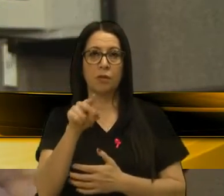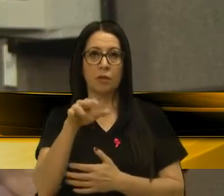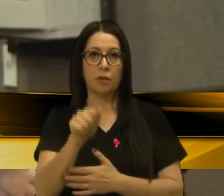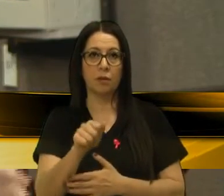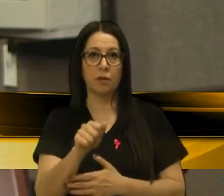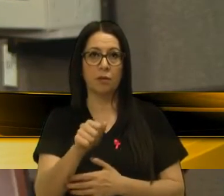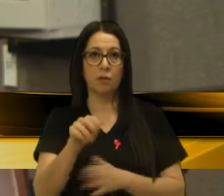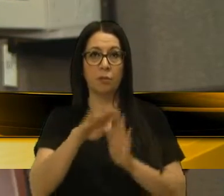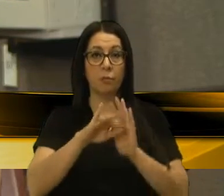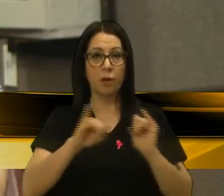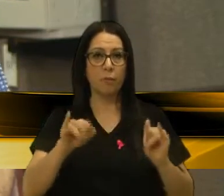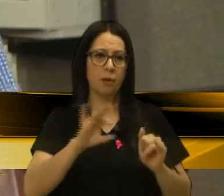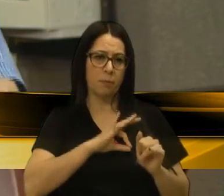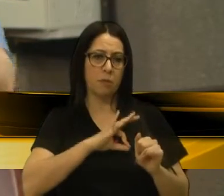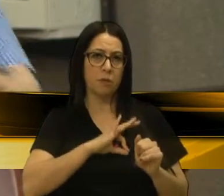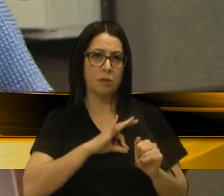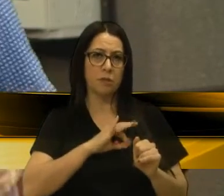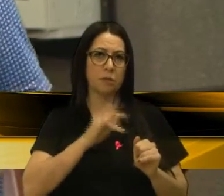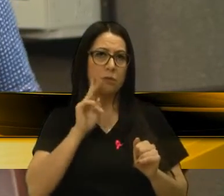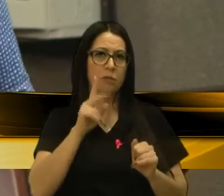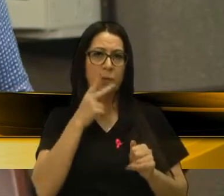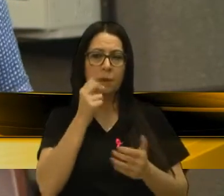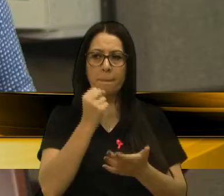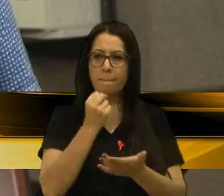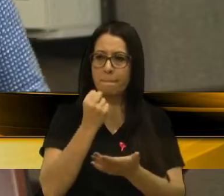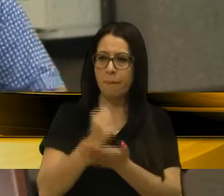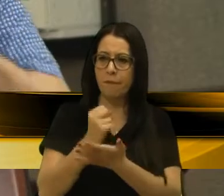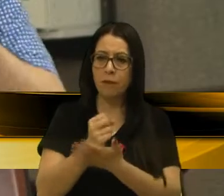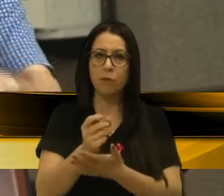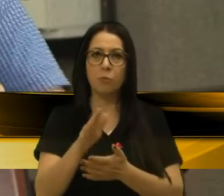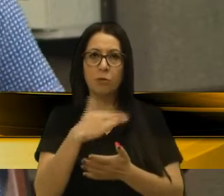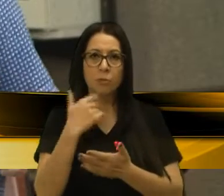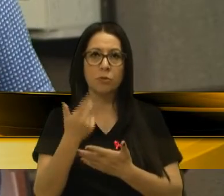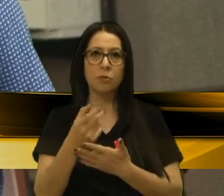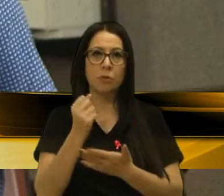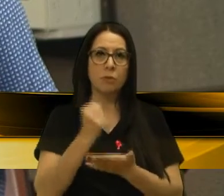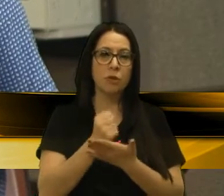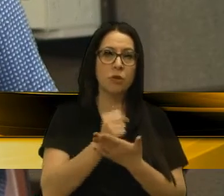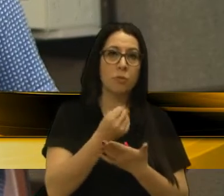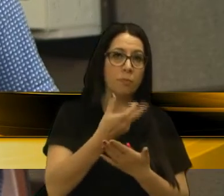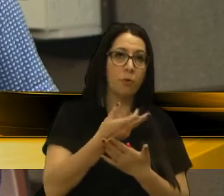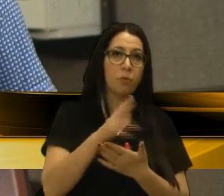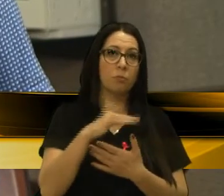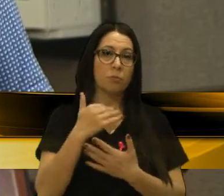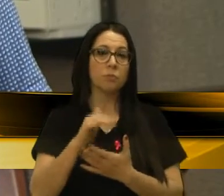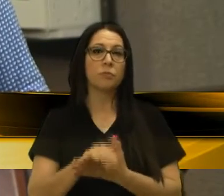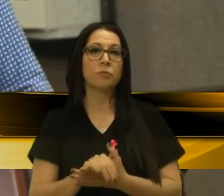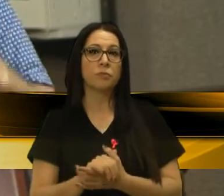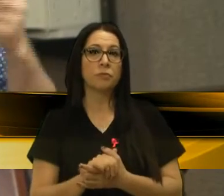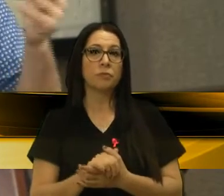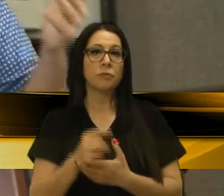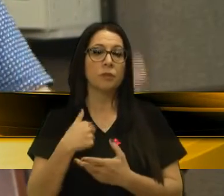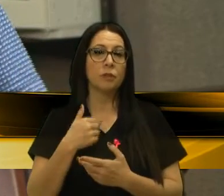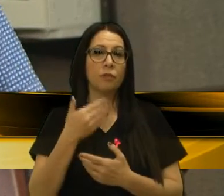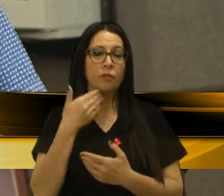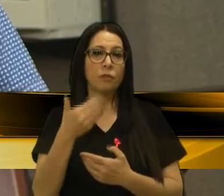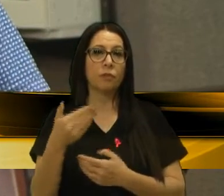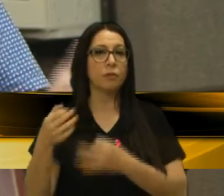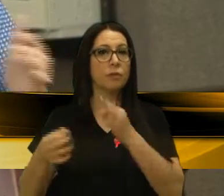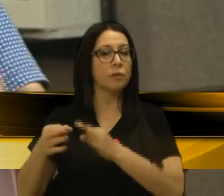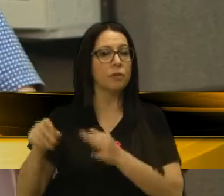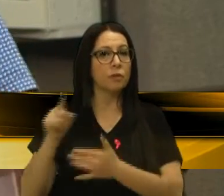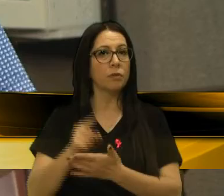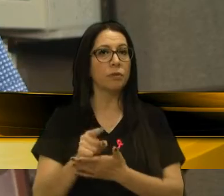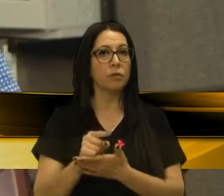policial, costuma dizer, bem feito, morreu mais um, bandido bom é bandido morto. Eu sou a favor da justiça,